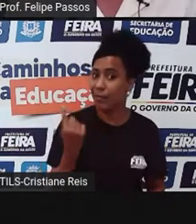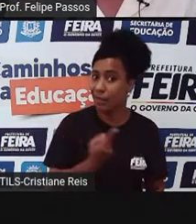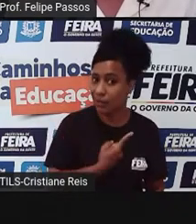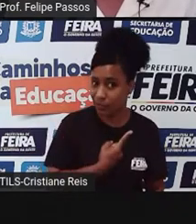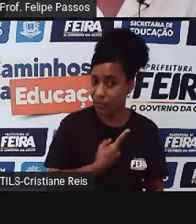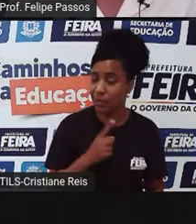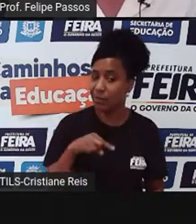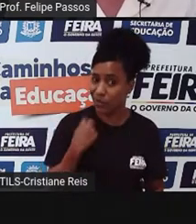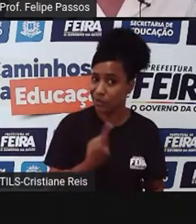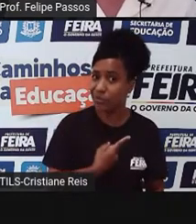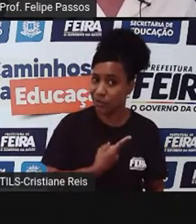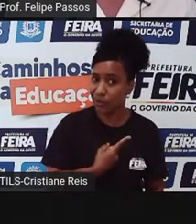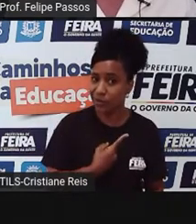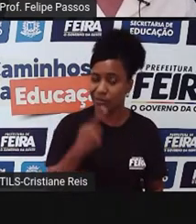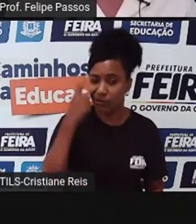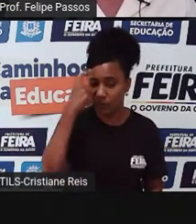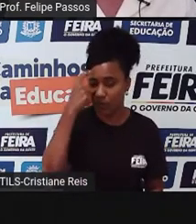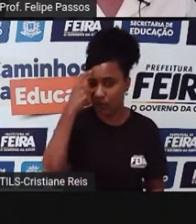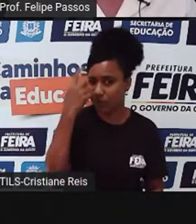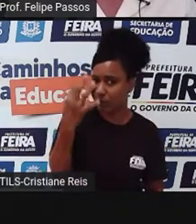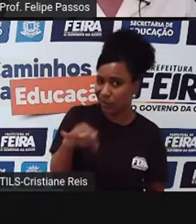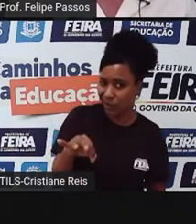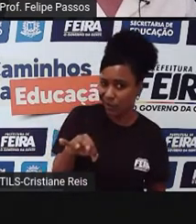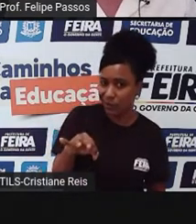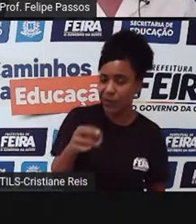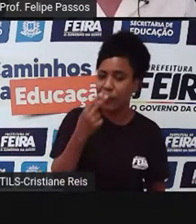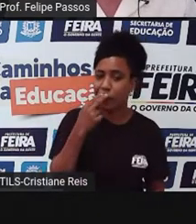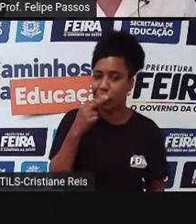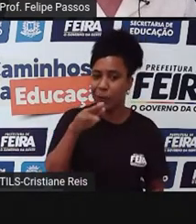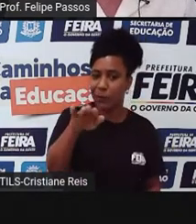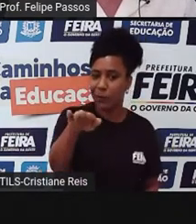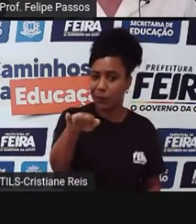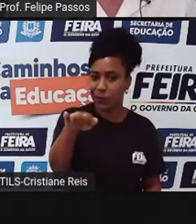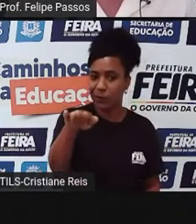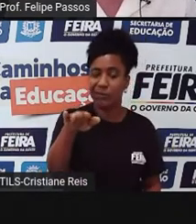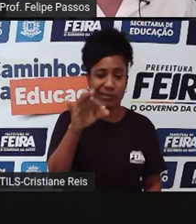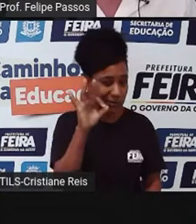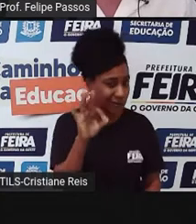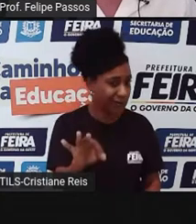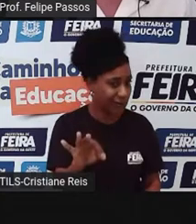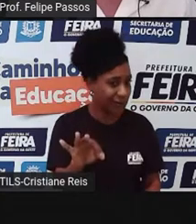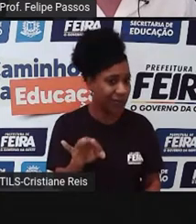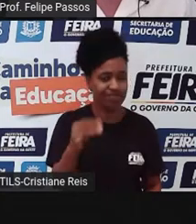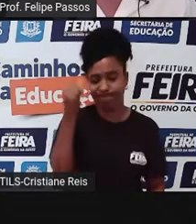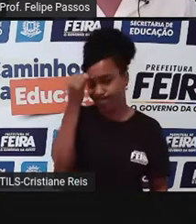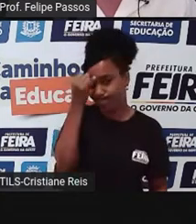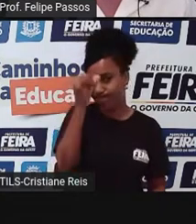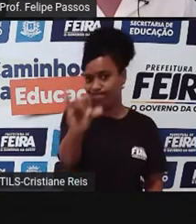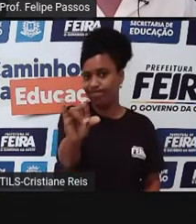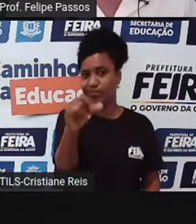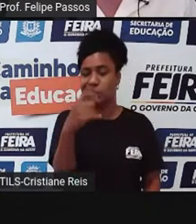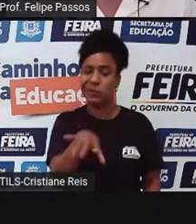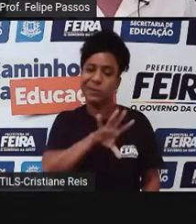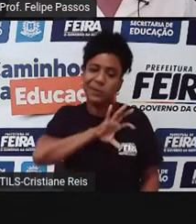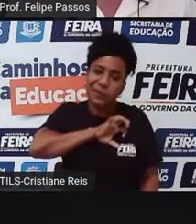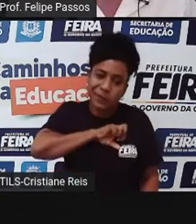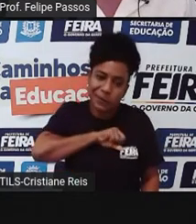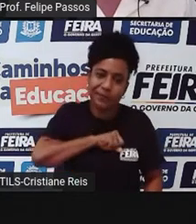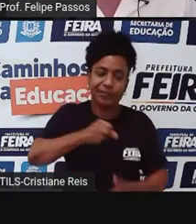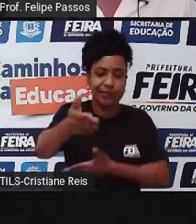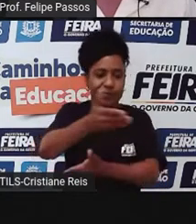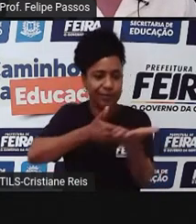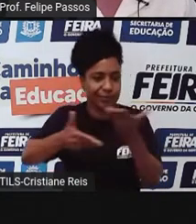condenar, abominar esse tipo de pensamento nazista, né? Então, é uma figura aqui terrível, torturador,